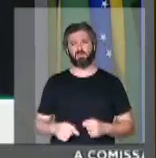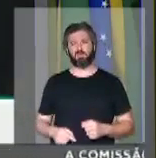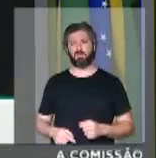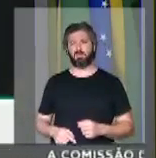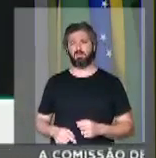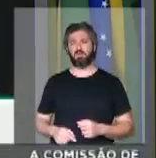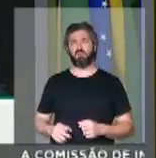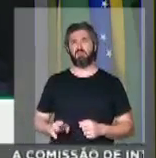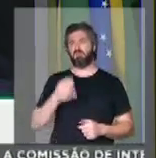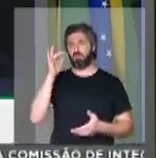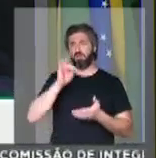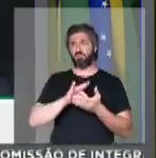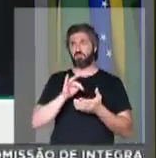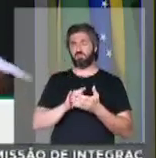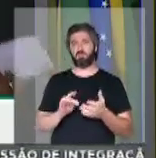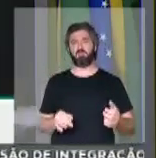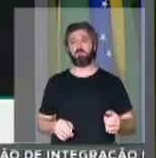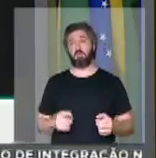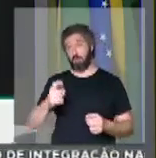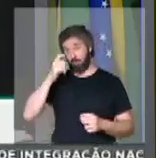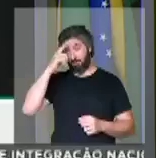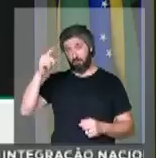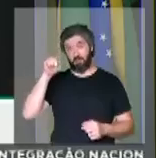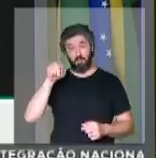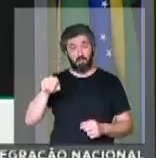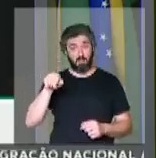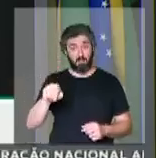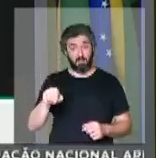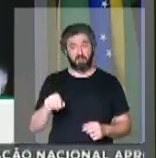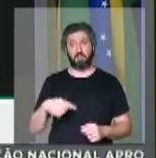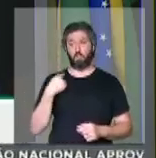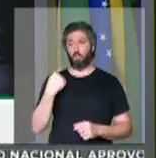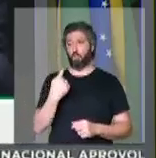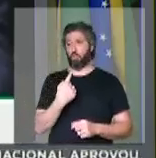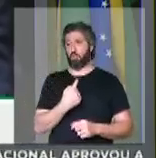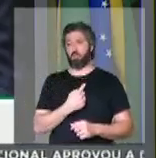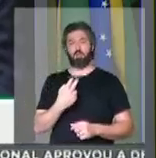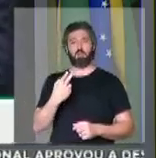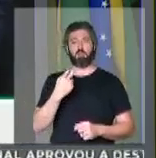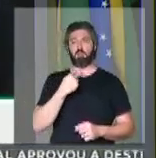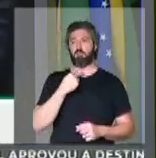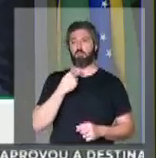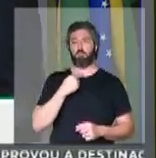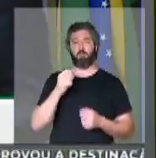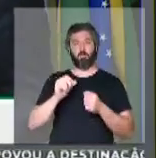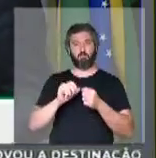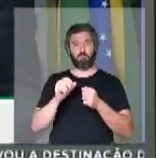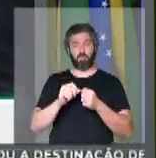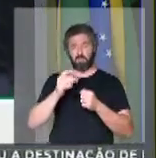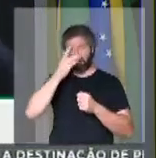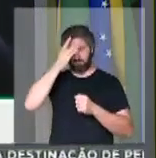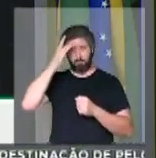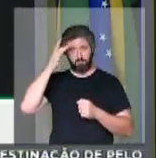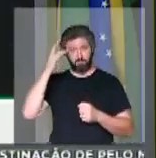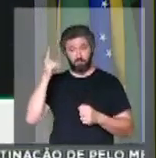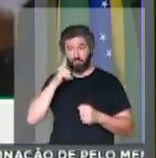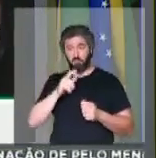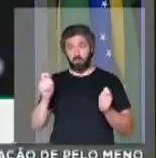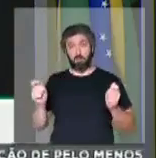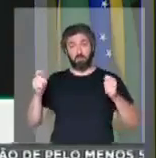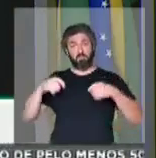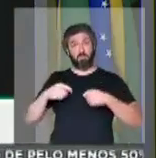são hipócritas. Essa ideia de que nós não podemos viabilizar ao cidadão a